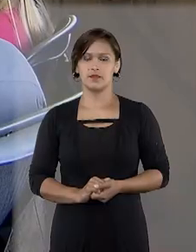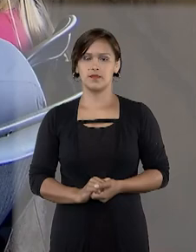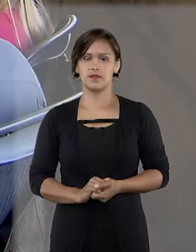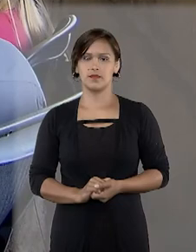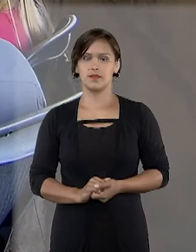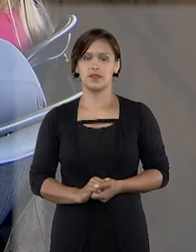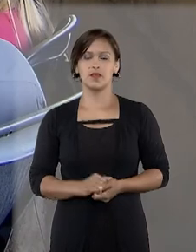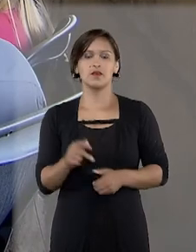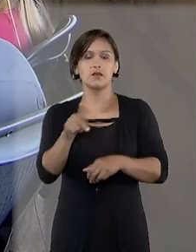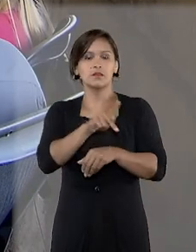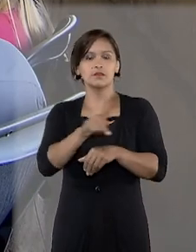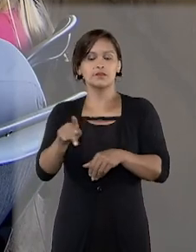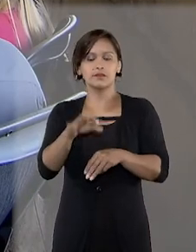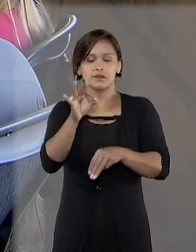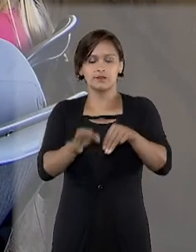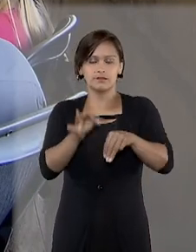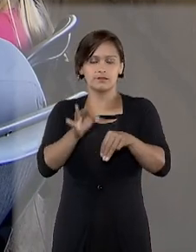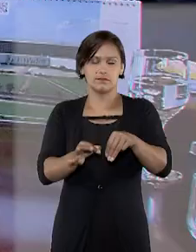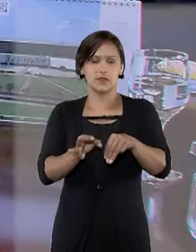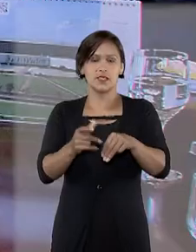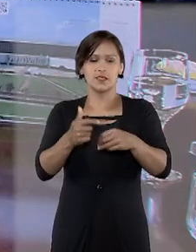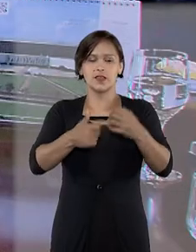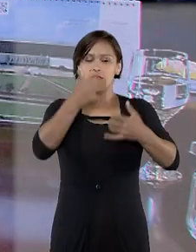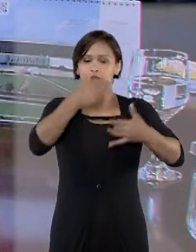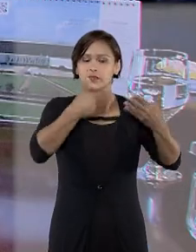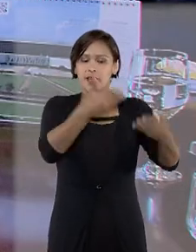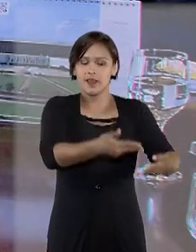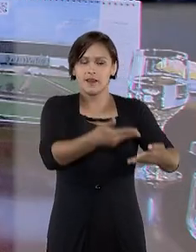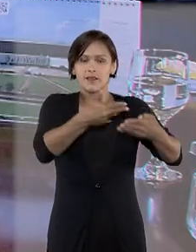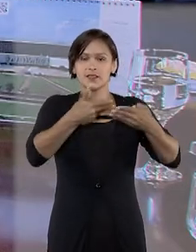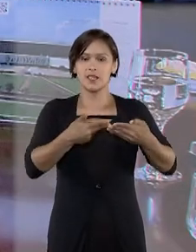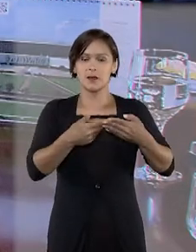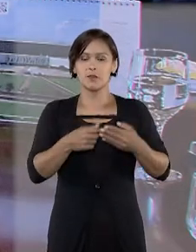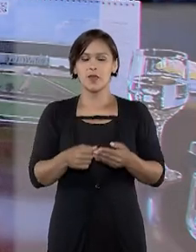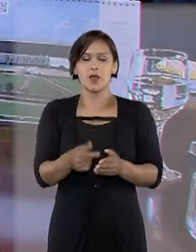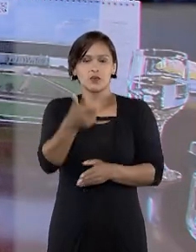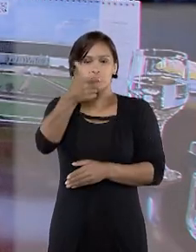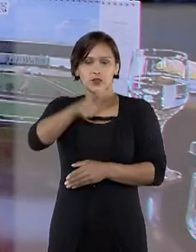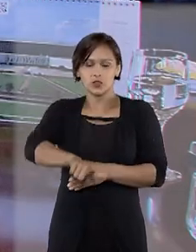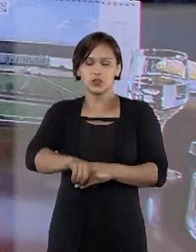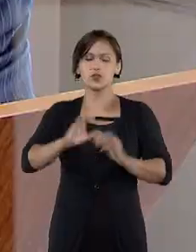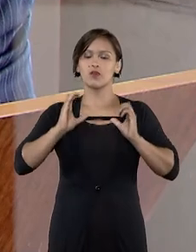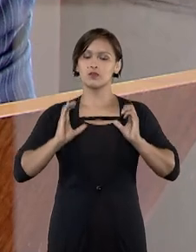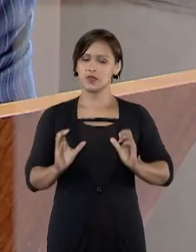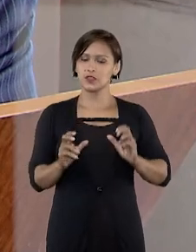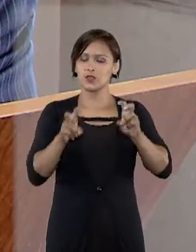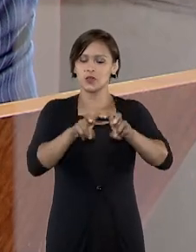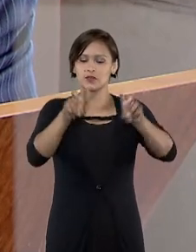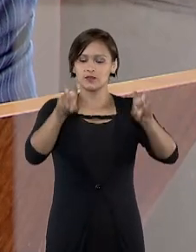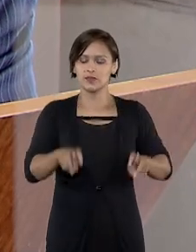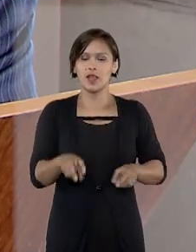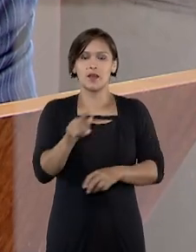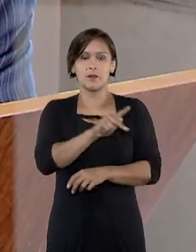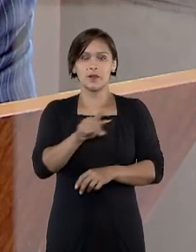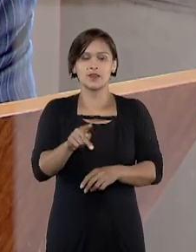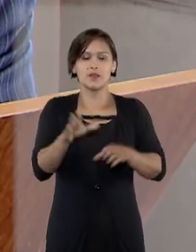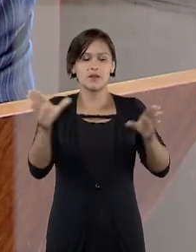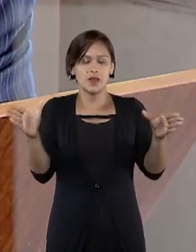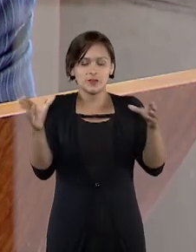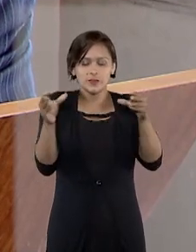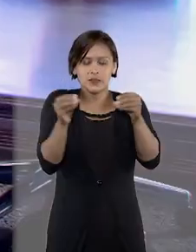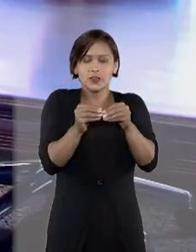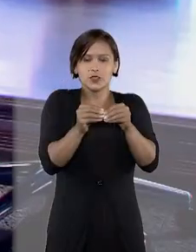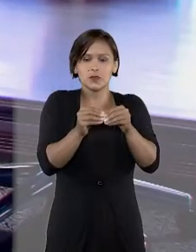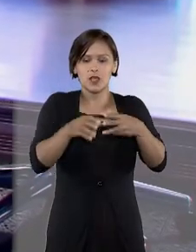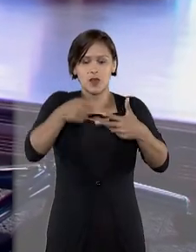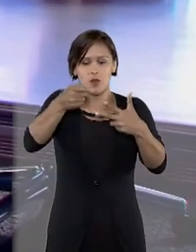O presidente do STJ, ministro Humberto Martins, recebeu mais uma vez cidadãos no gabinete da presidência para estreitar os laços